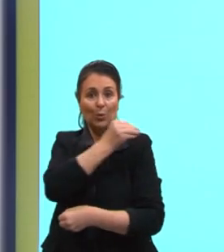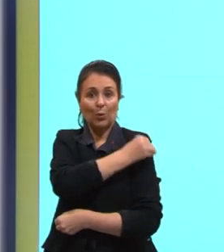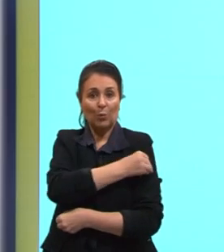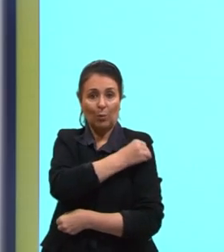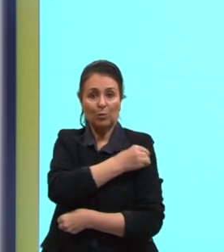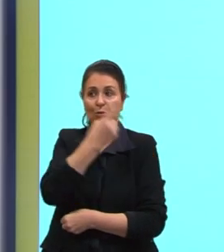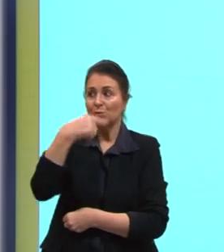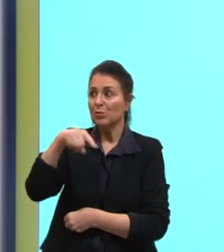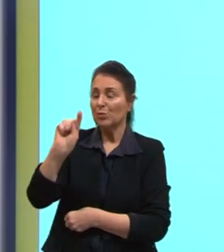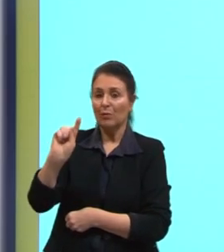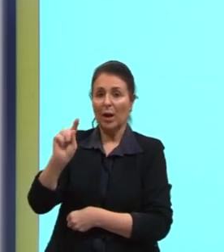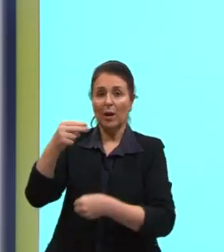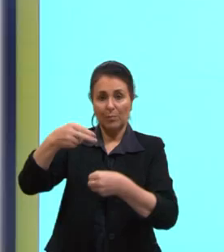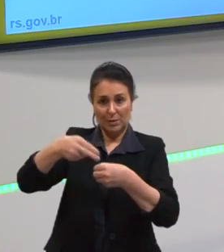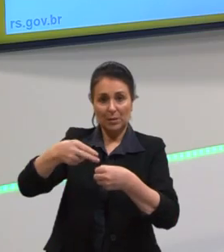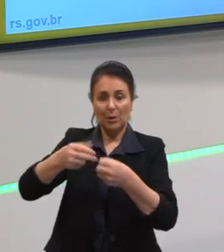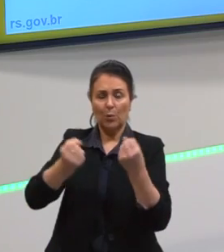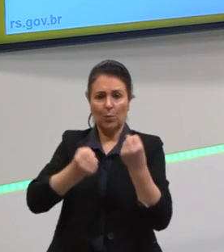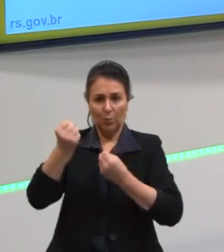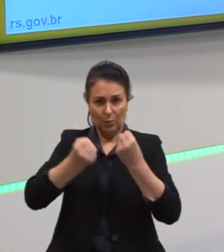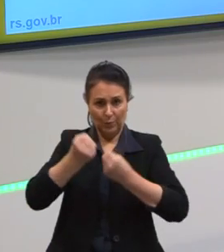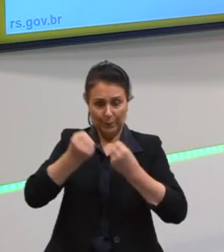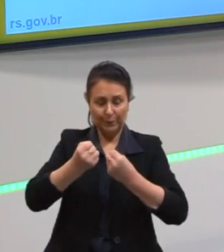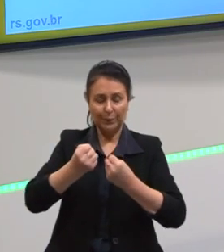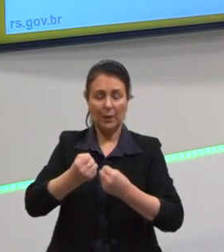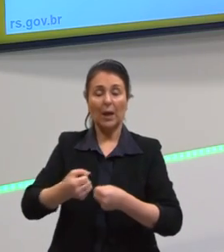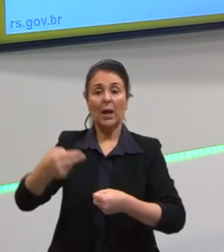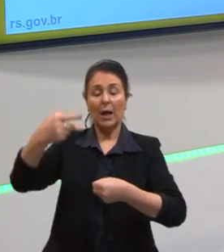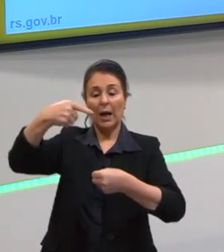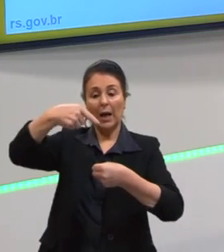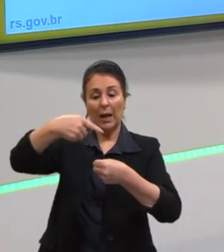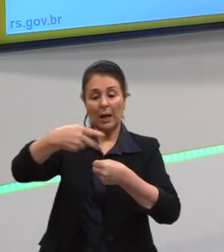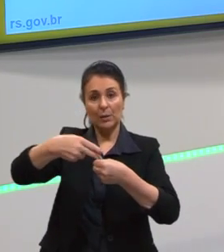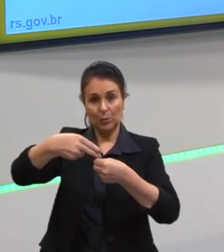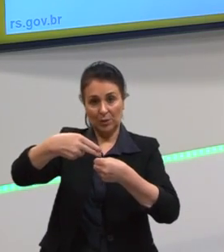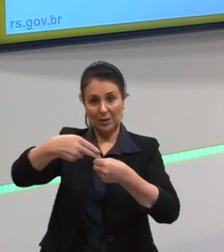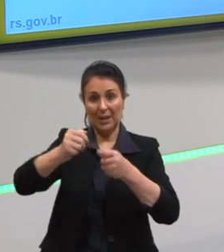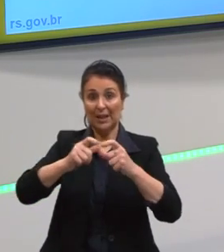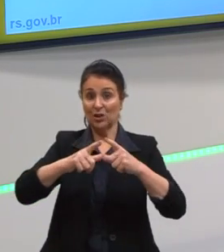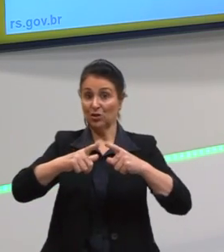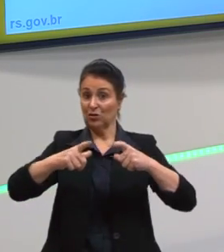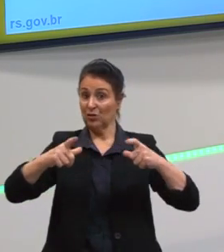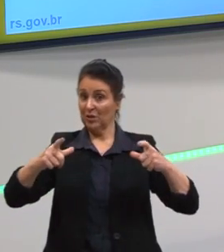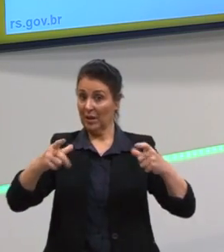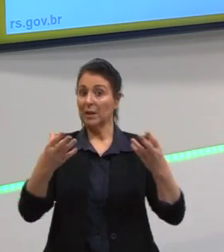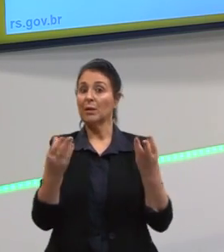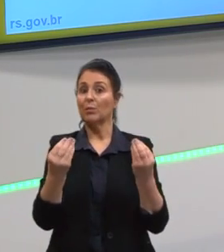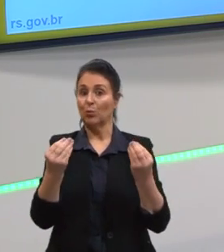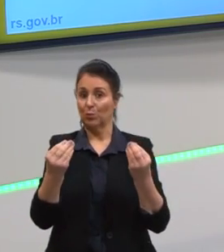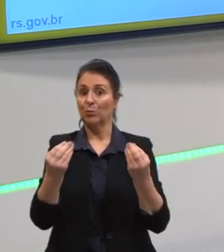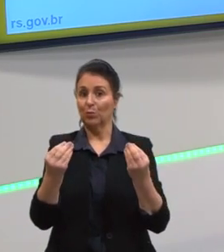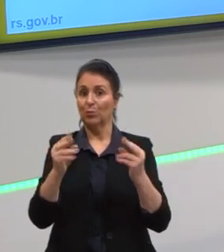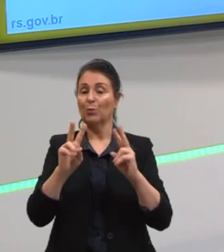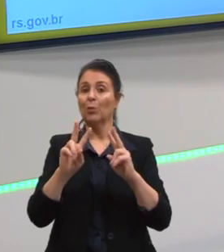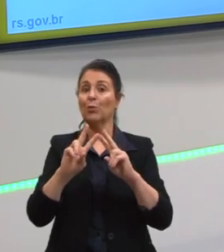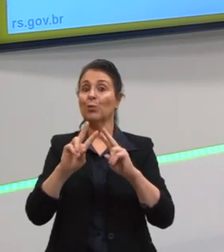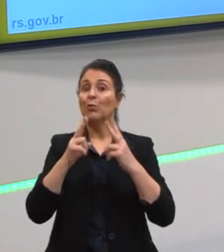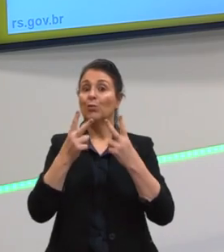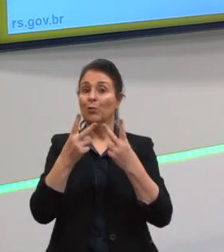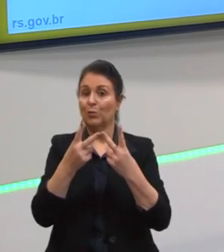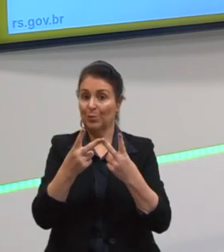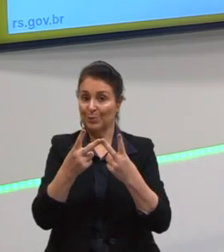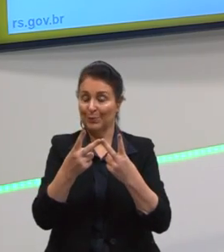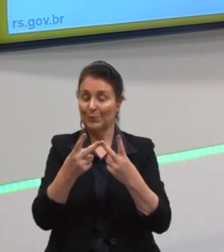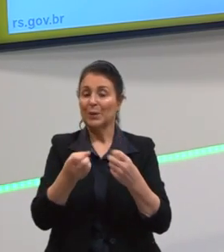vai abastecer o carro, enfim. A gasolina, ela dilata bastante, ela aumenta bastante de volume